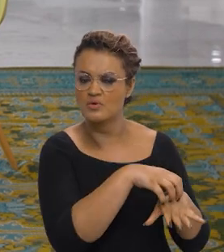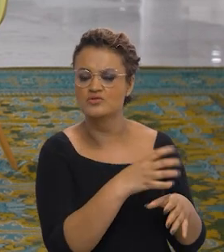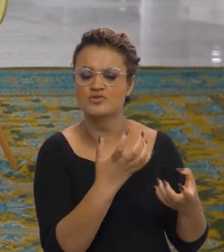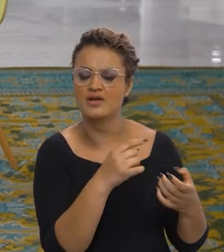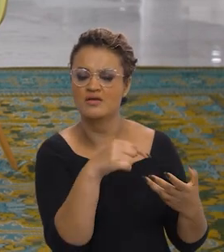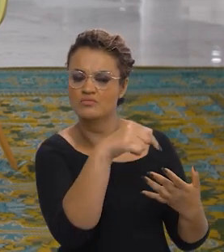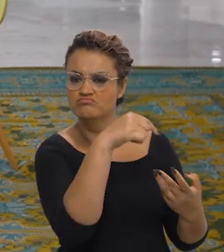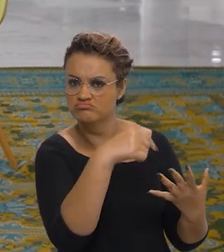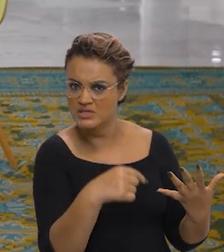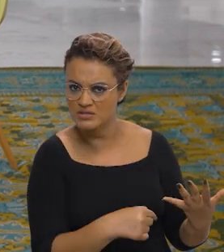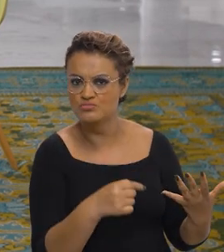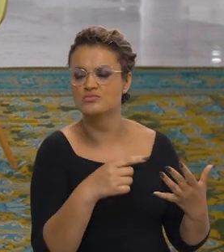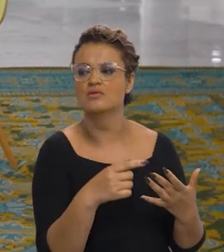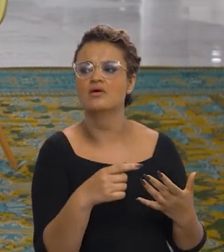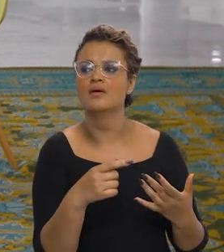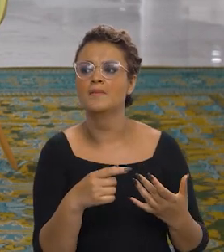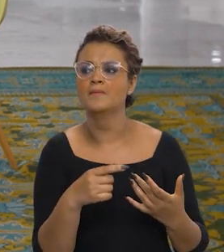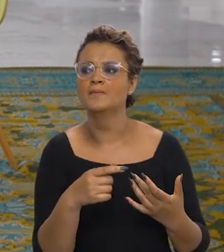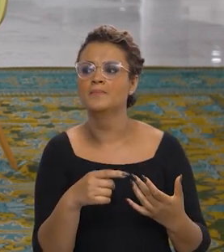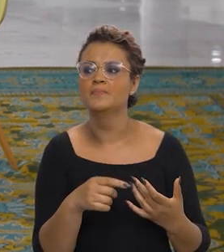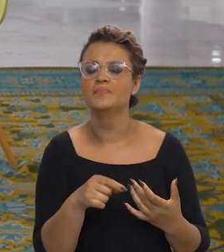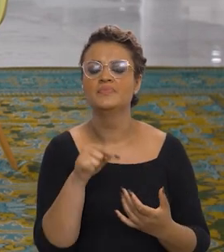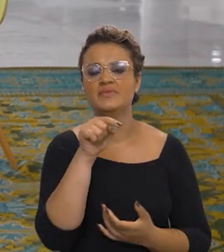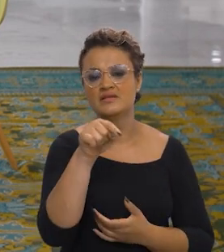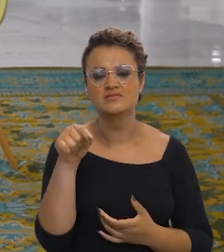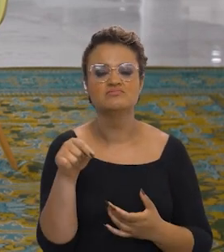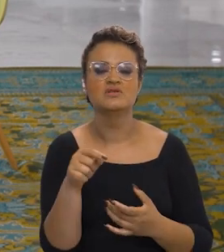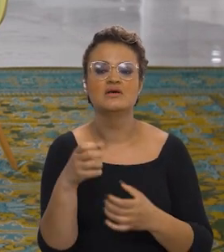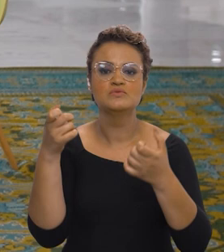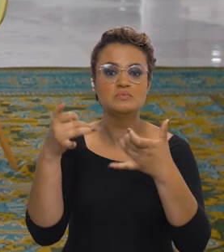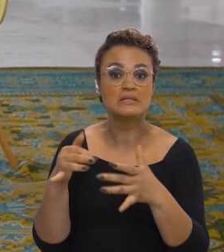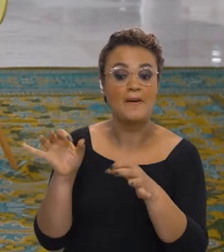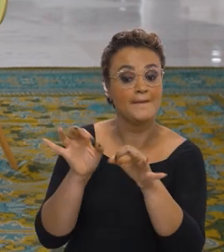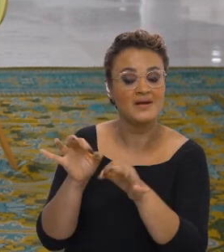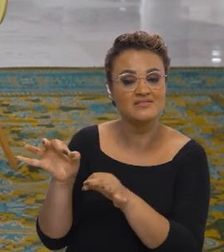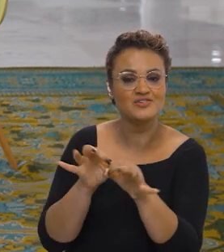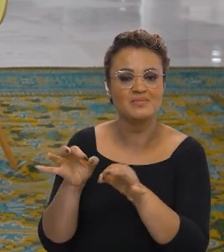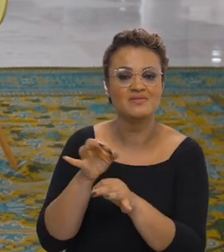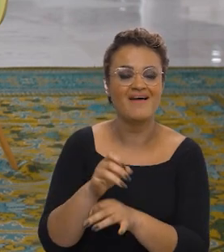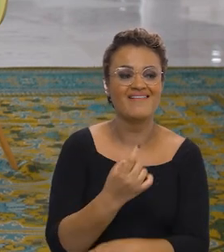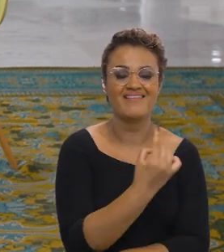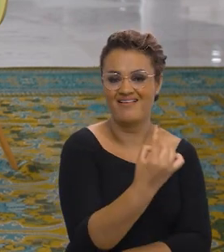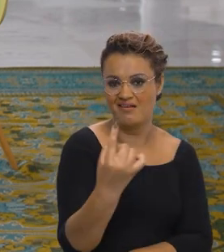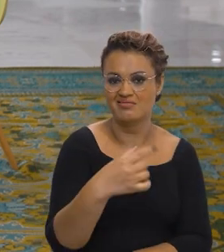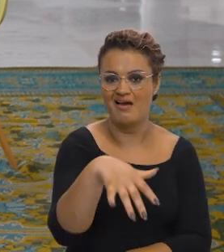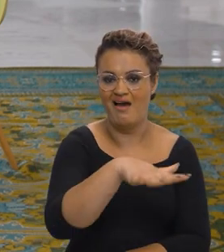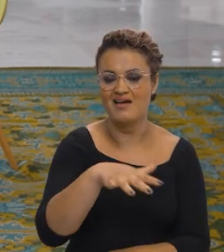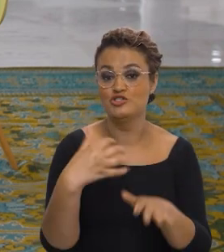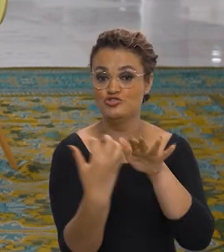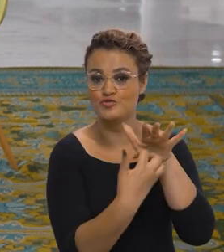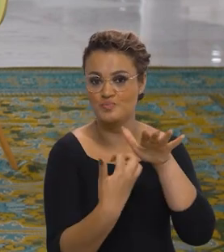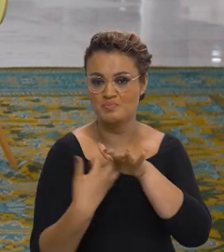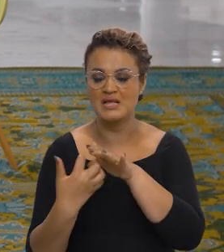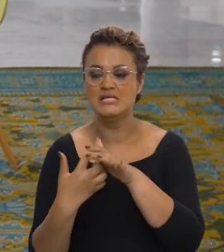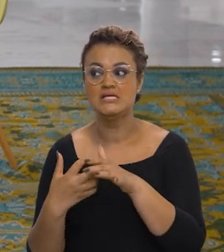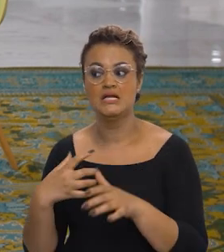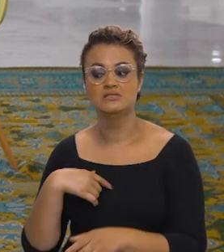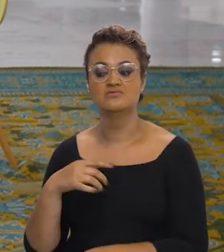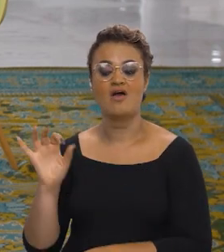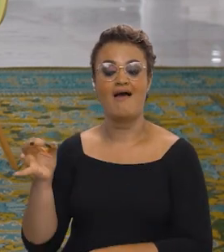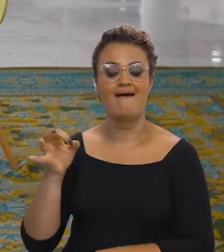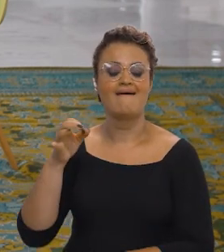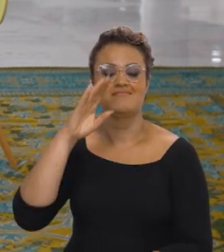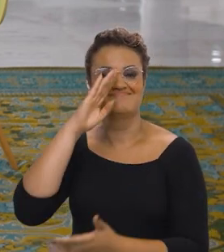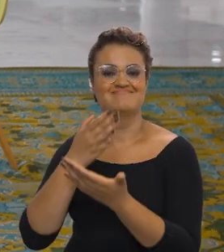transporte rodoviário, ferroviário, esse conjunto de obras, eu faço com que o setor empresarial ganhe